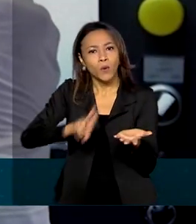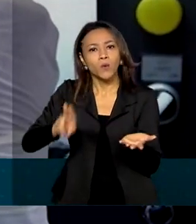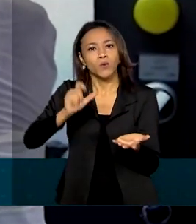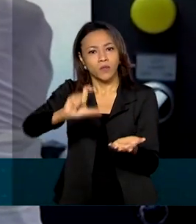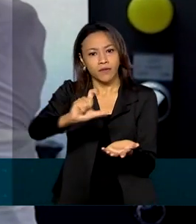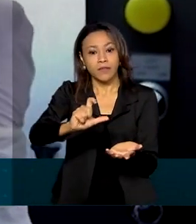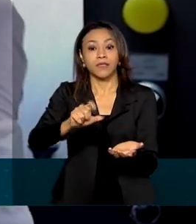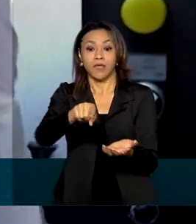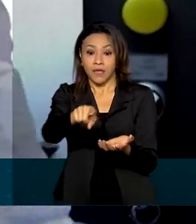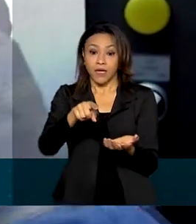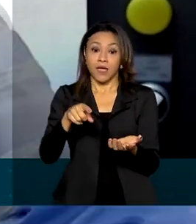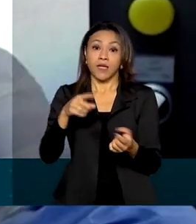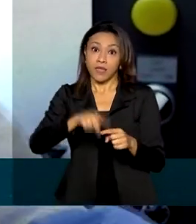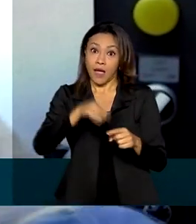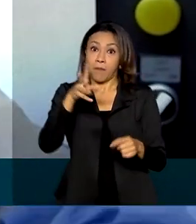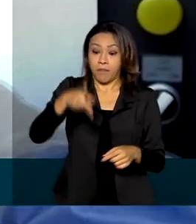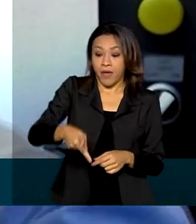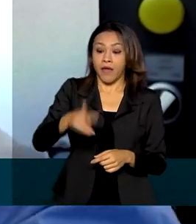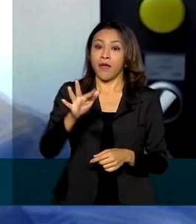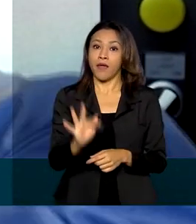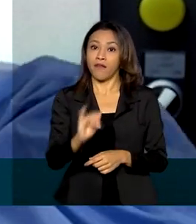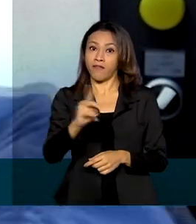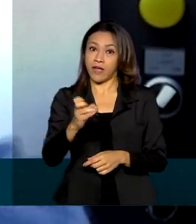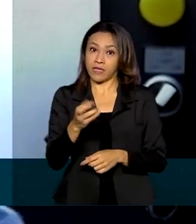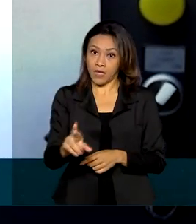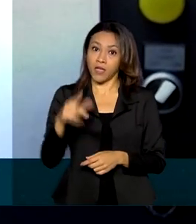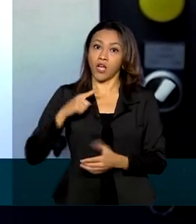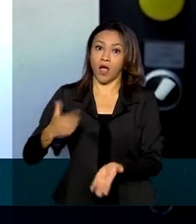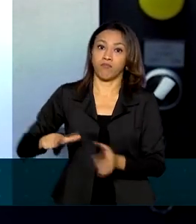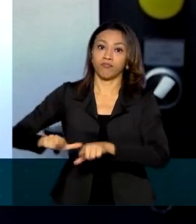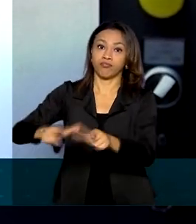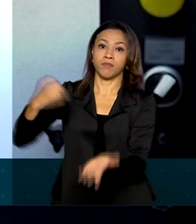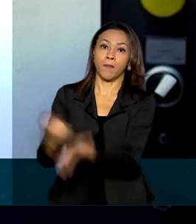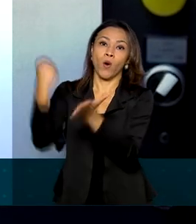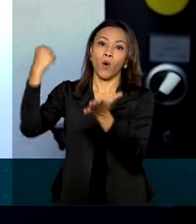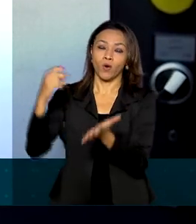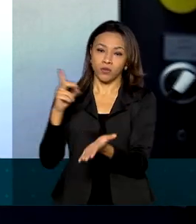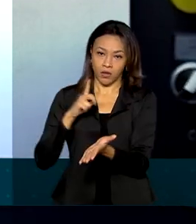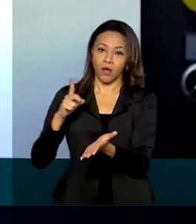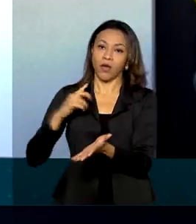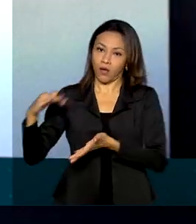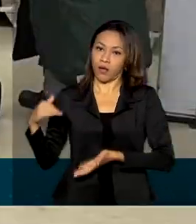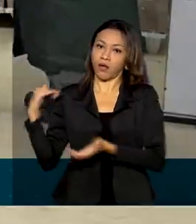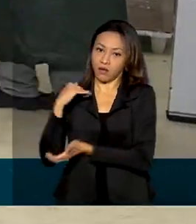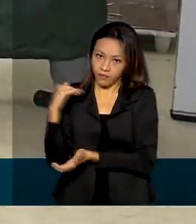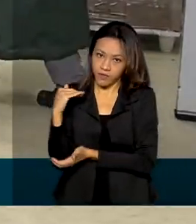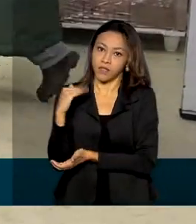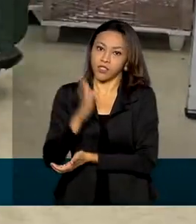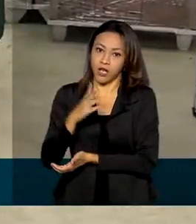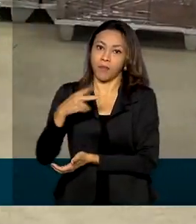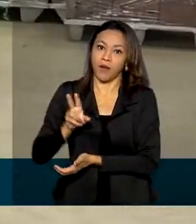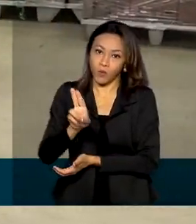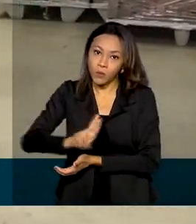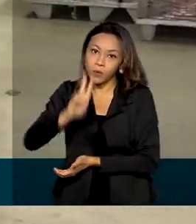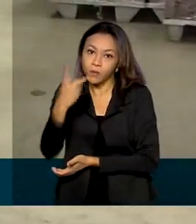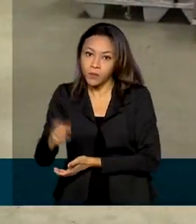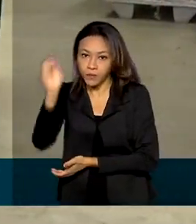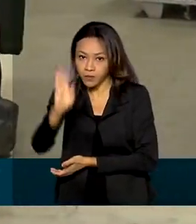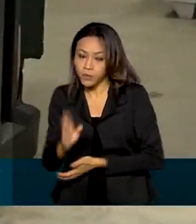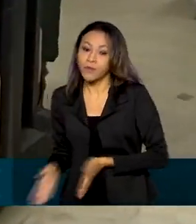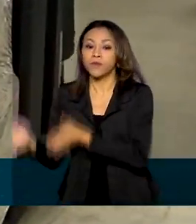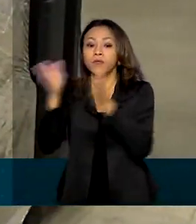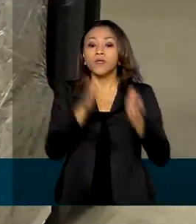imunizante da Pfizer já possui o registro definitivo da Anvisa para aplicação no Brasil. E o Ministério da Saúde